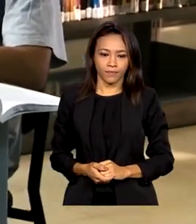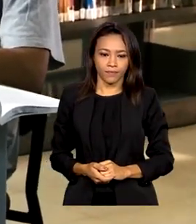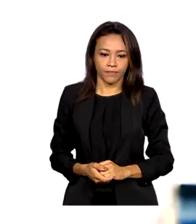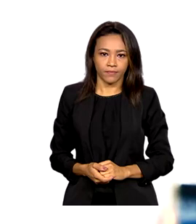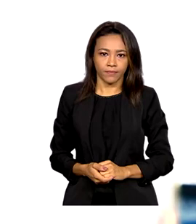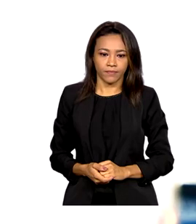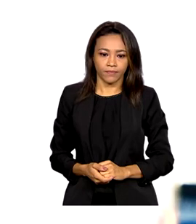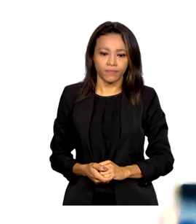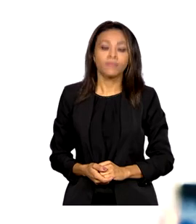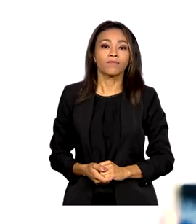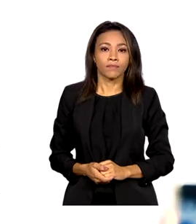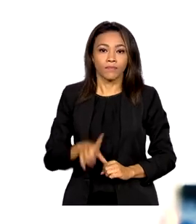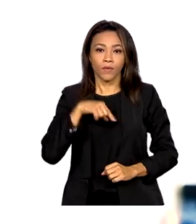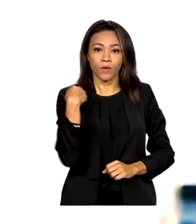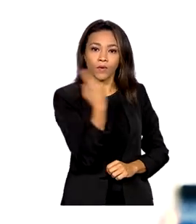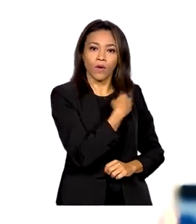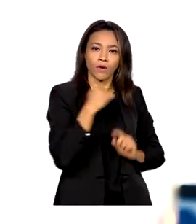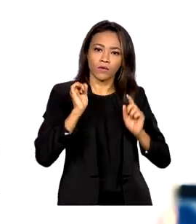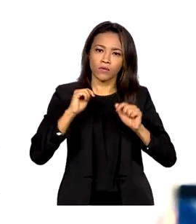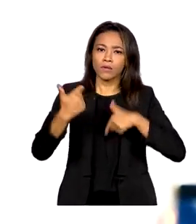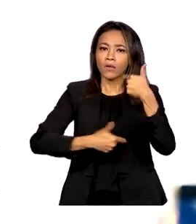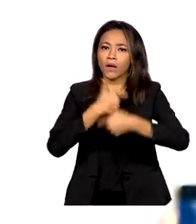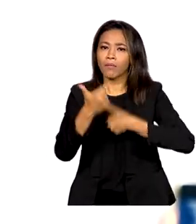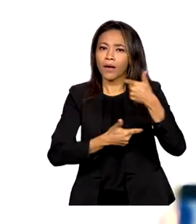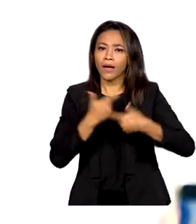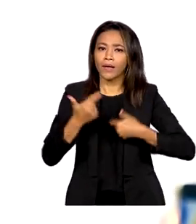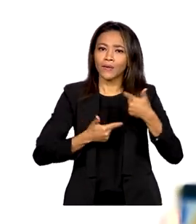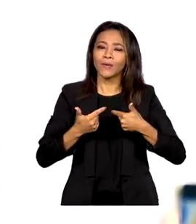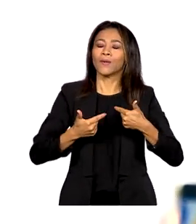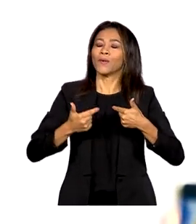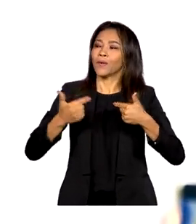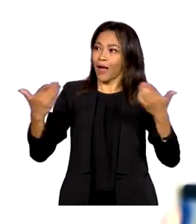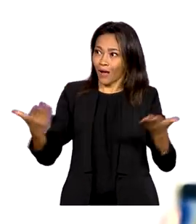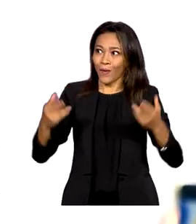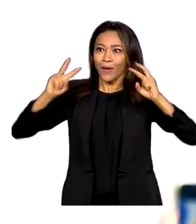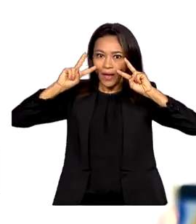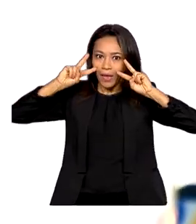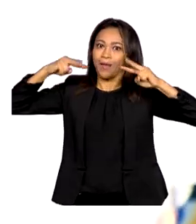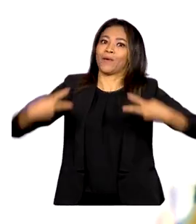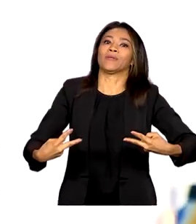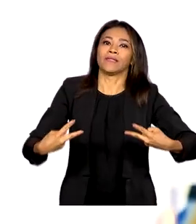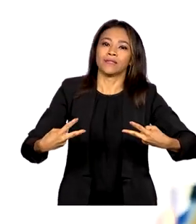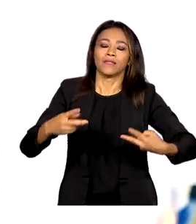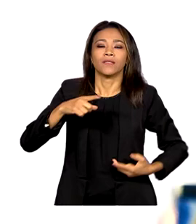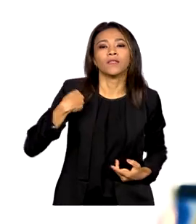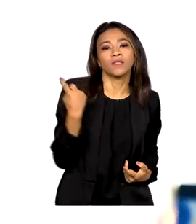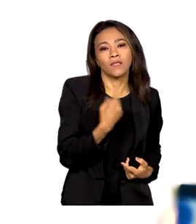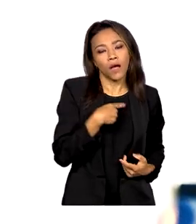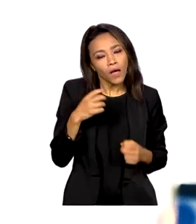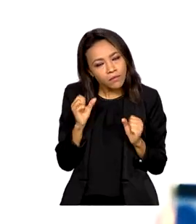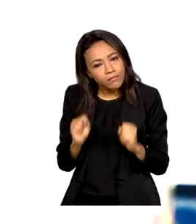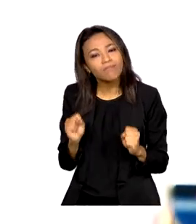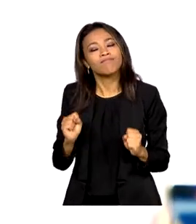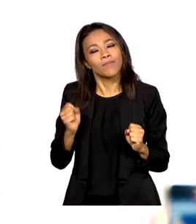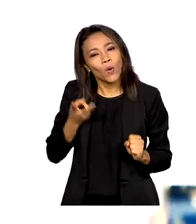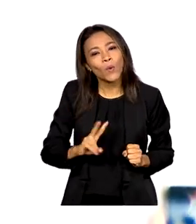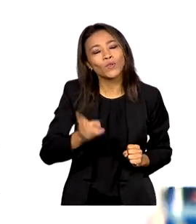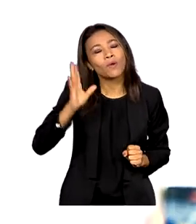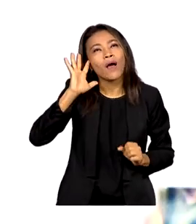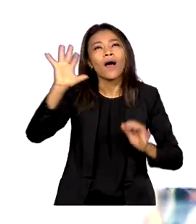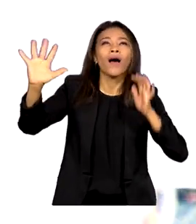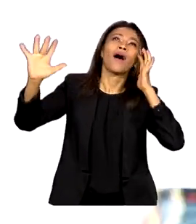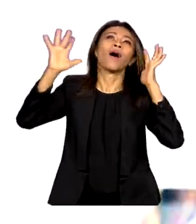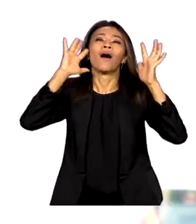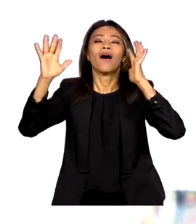Nosso trabalho finalmente está sendo reconhecido e poderemos continuar sonhando